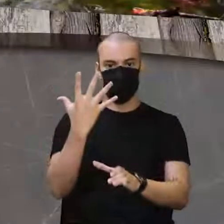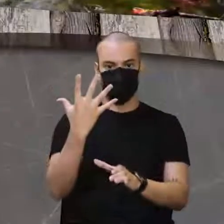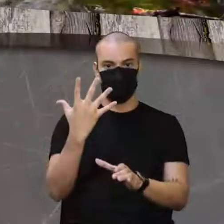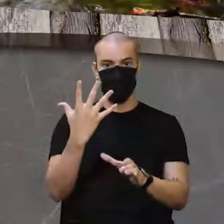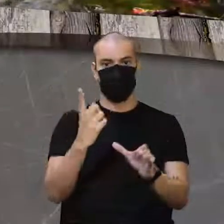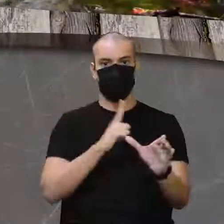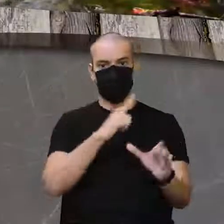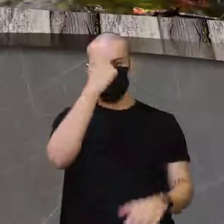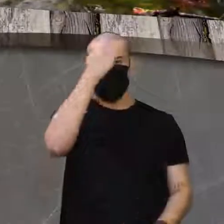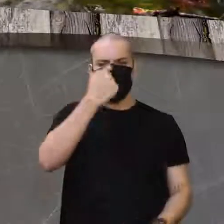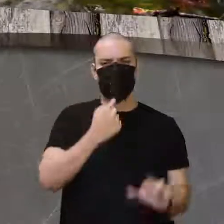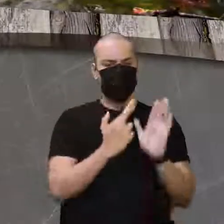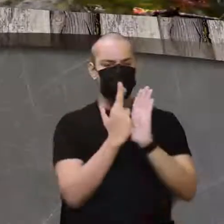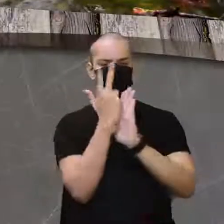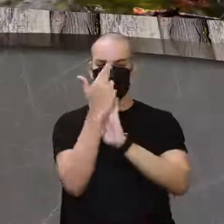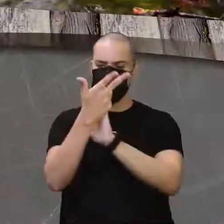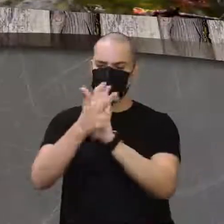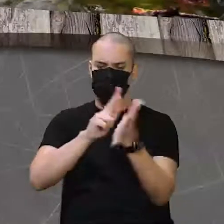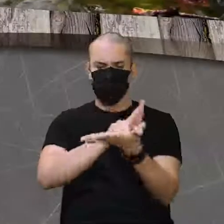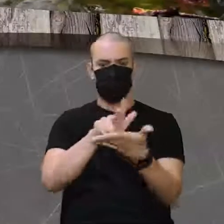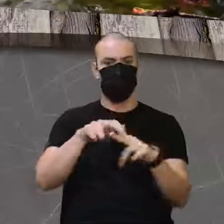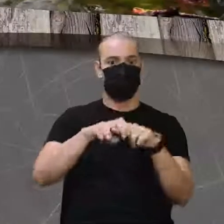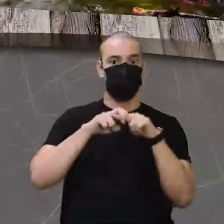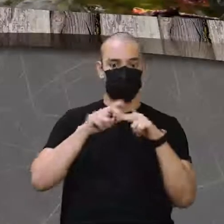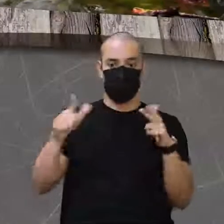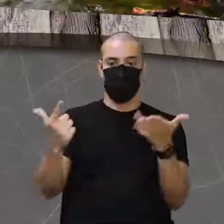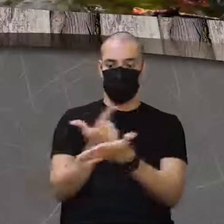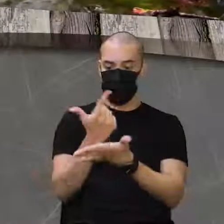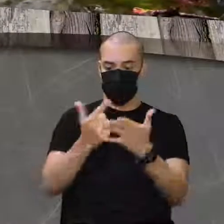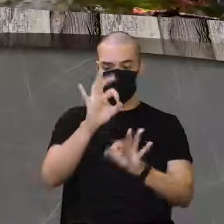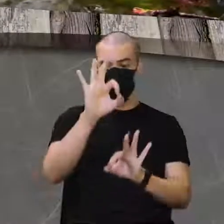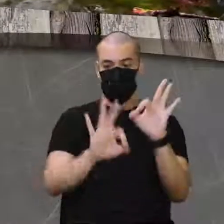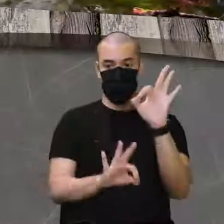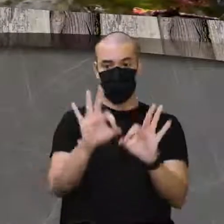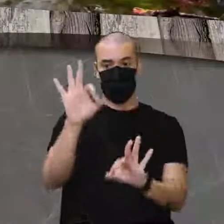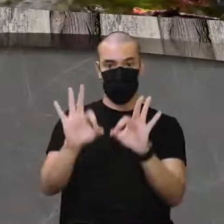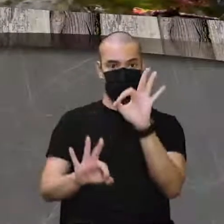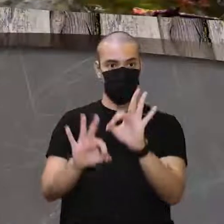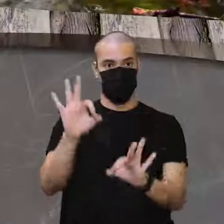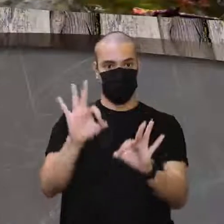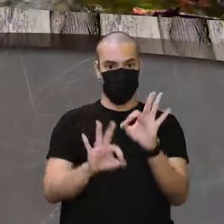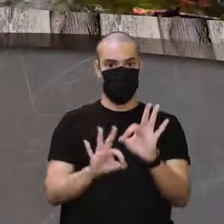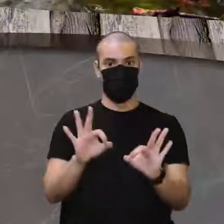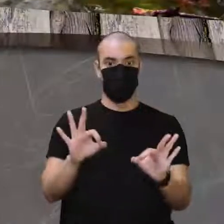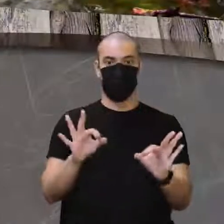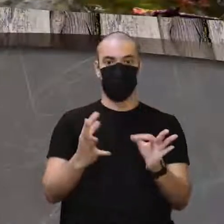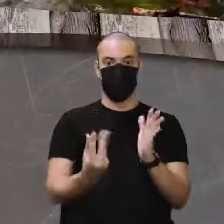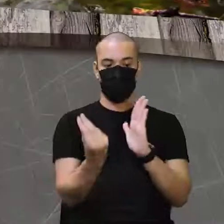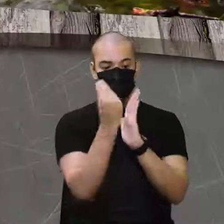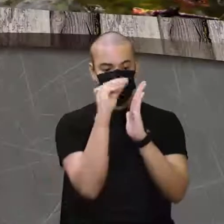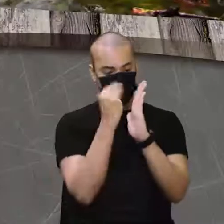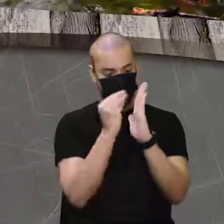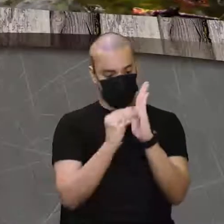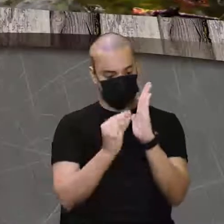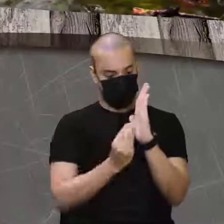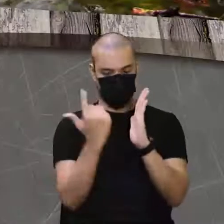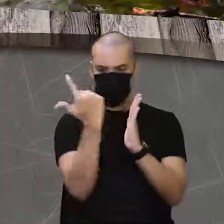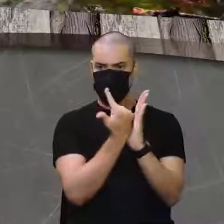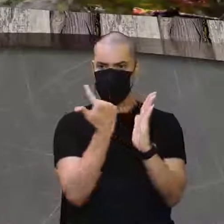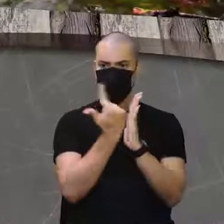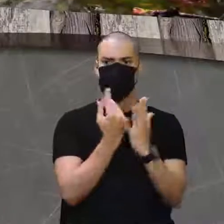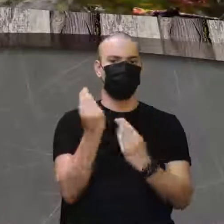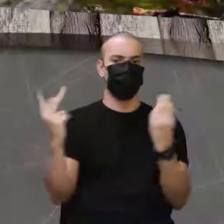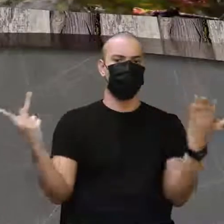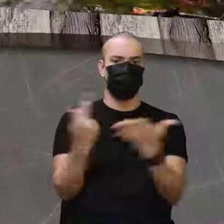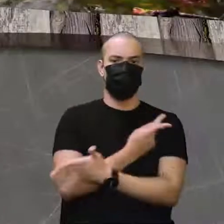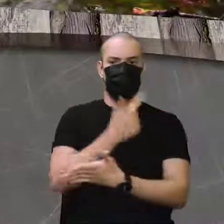Exatamente. De 859. Então, ele, ao formular a sua... contar nesse livro toda a trajetória